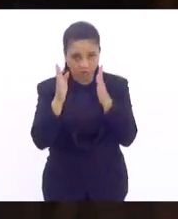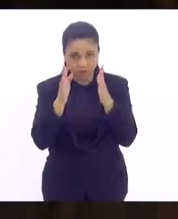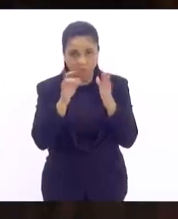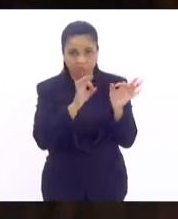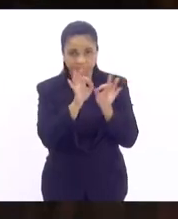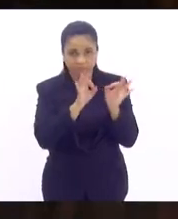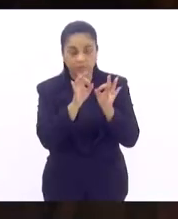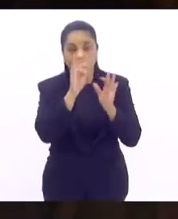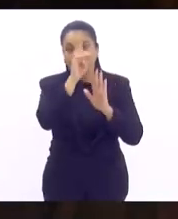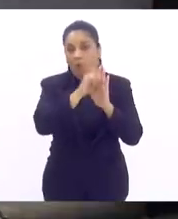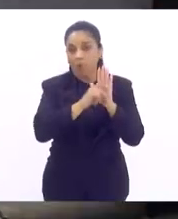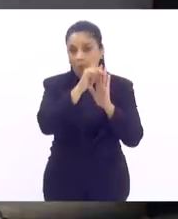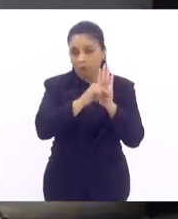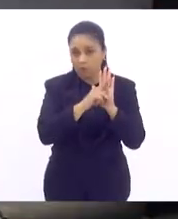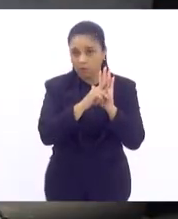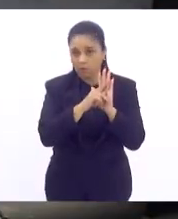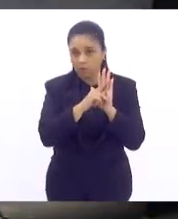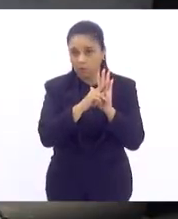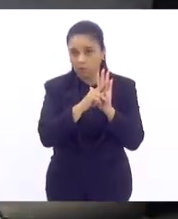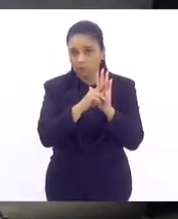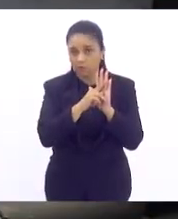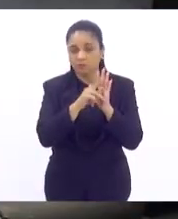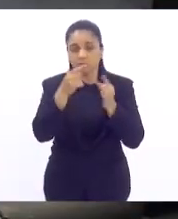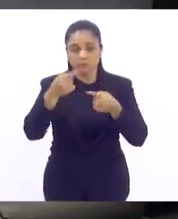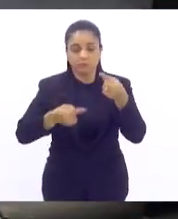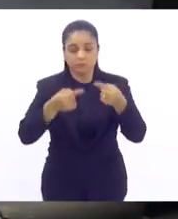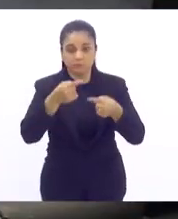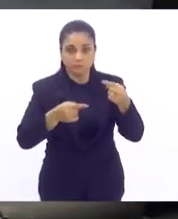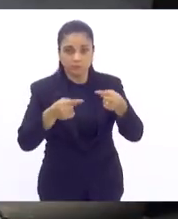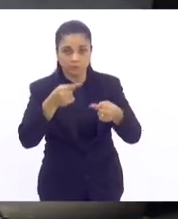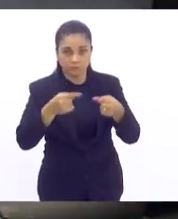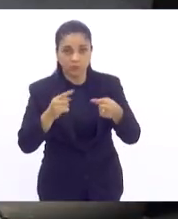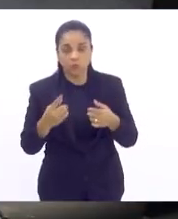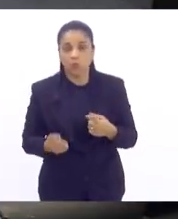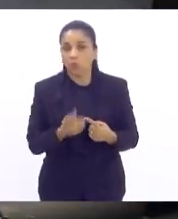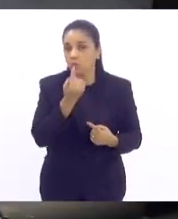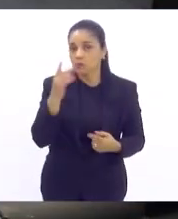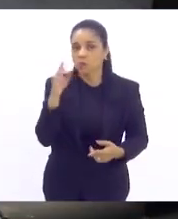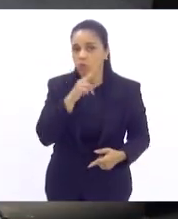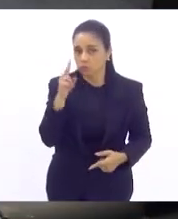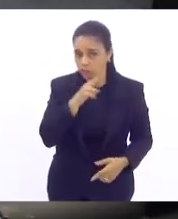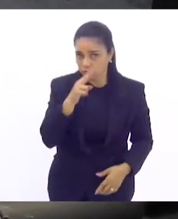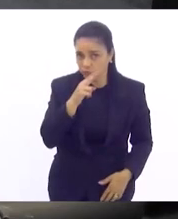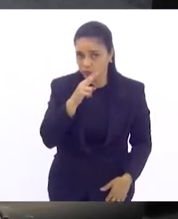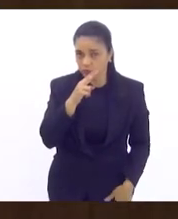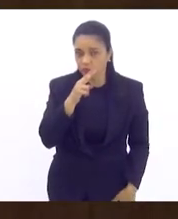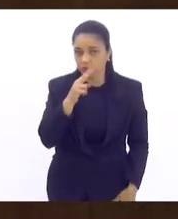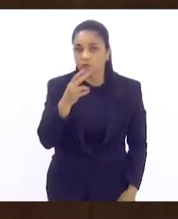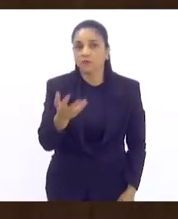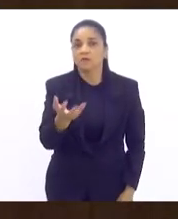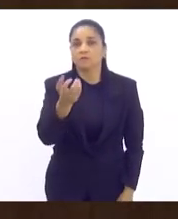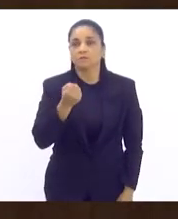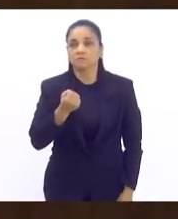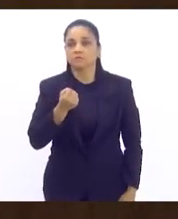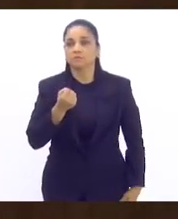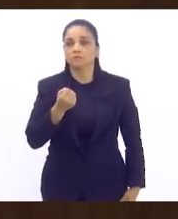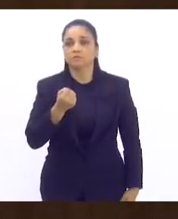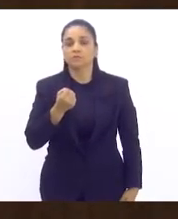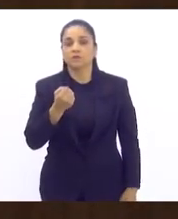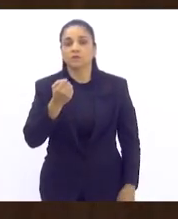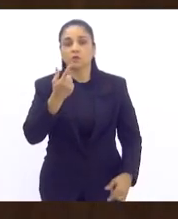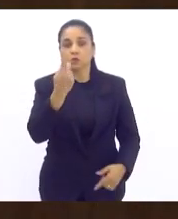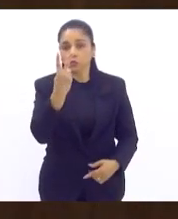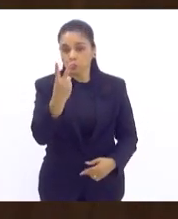O projeto está em discussão única, em regime de urgência. Ele recebeu duas